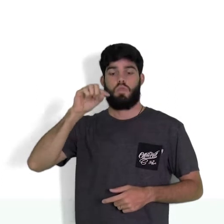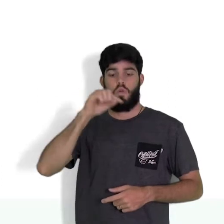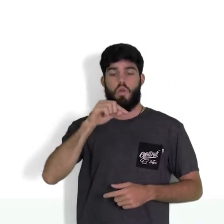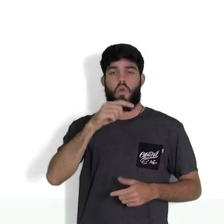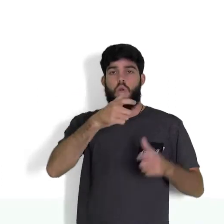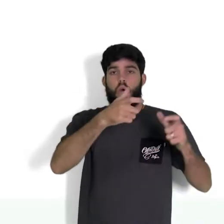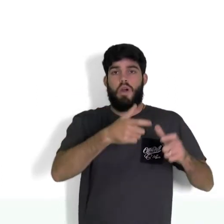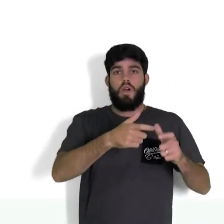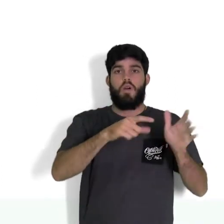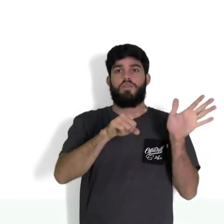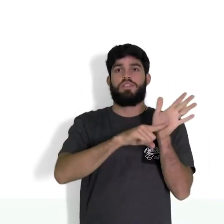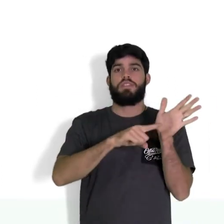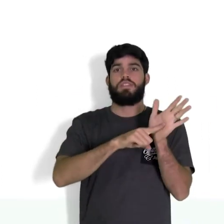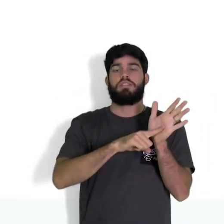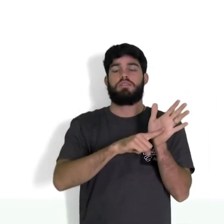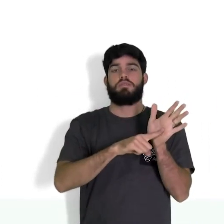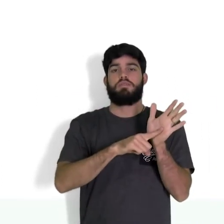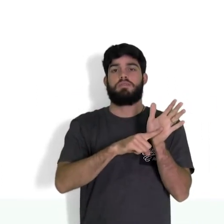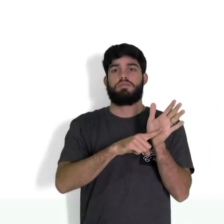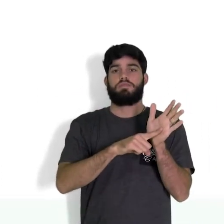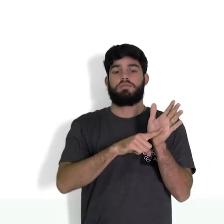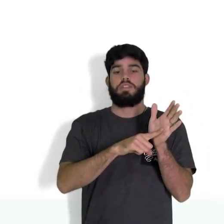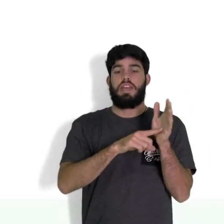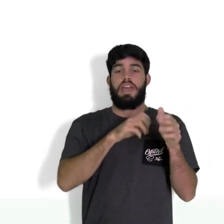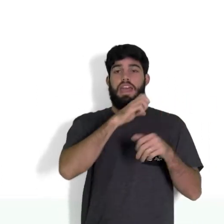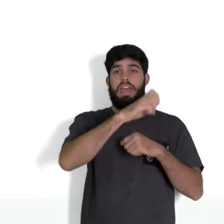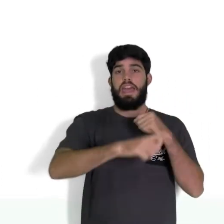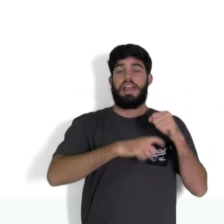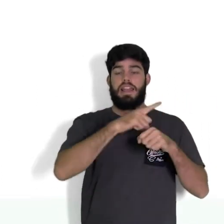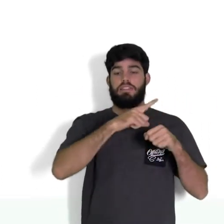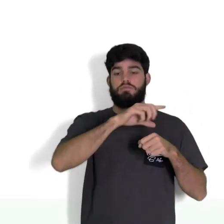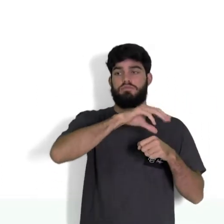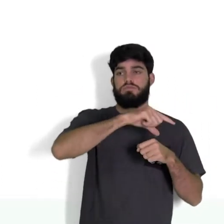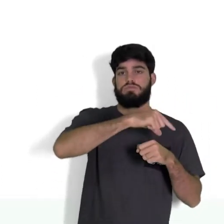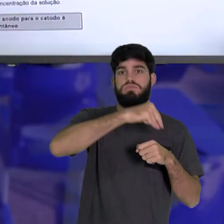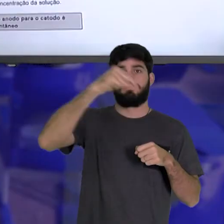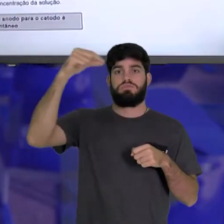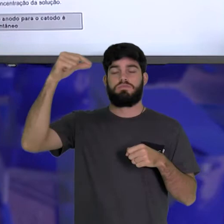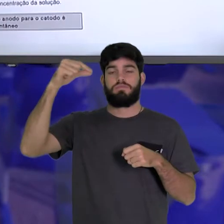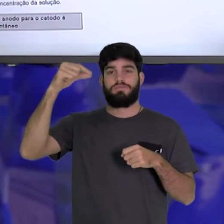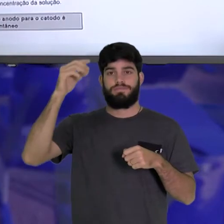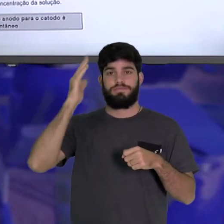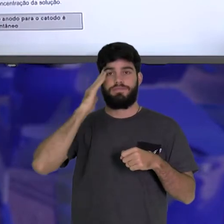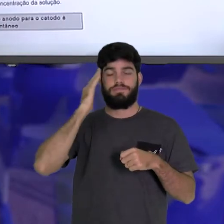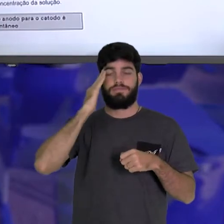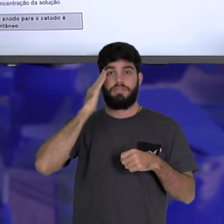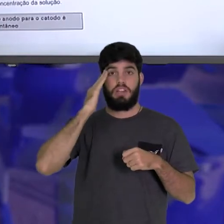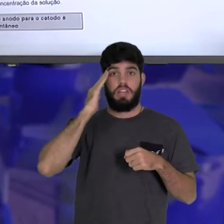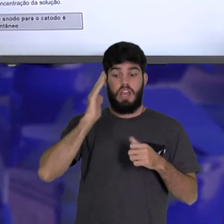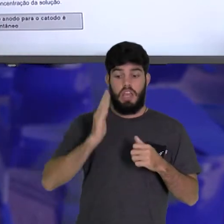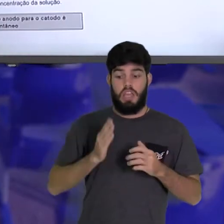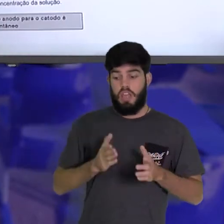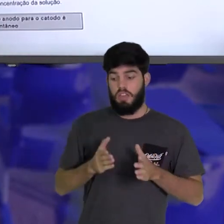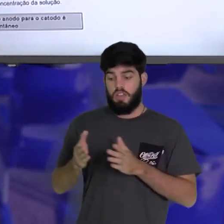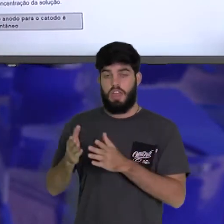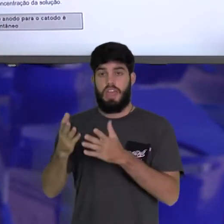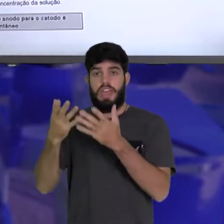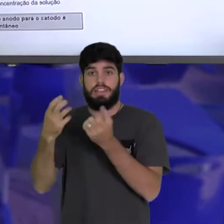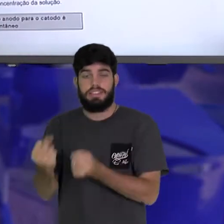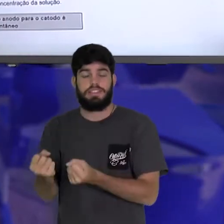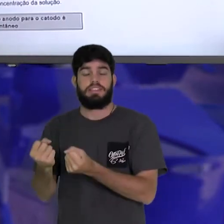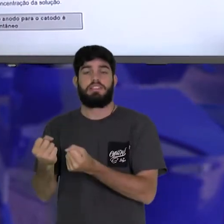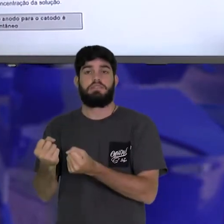É o local que saem os elétrons. Já o local que recebe